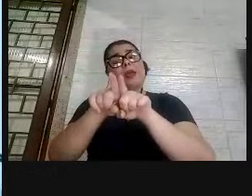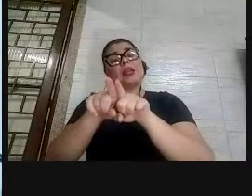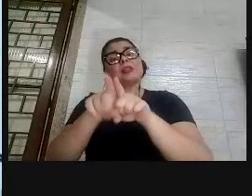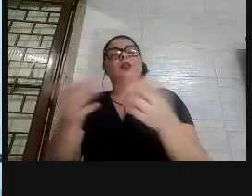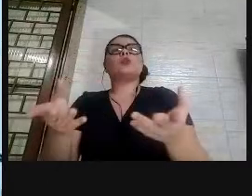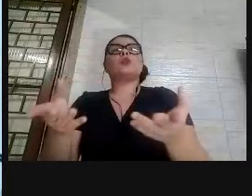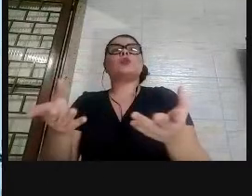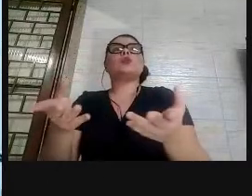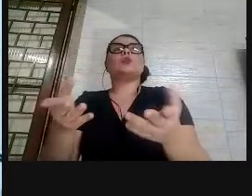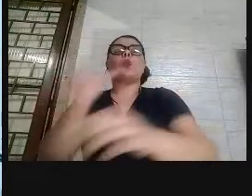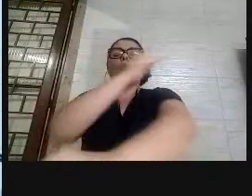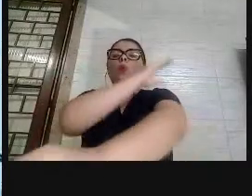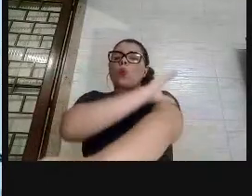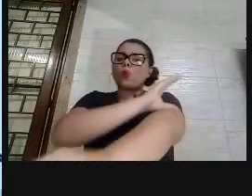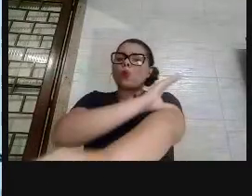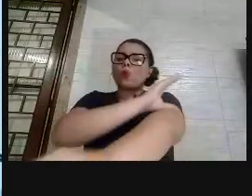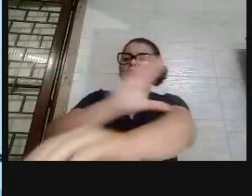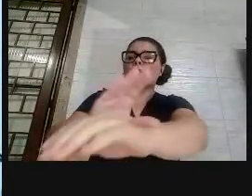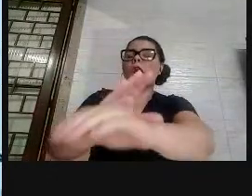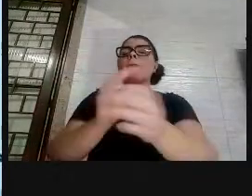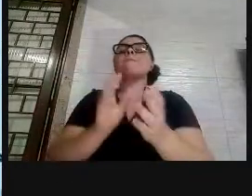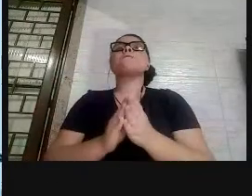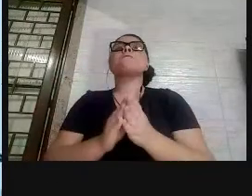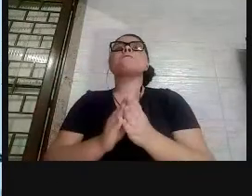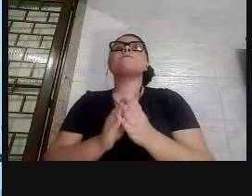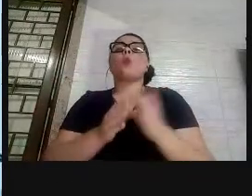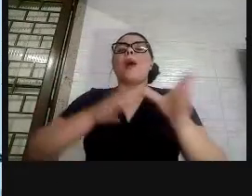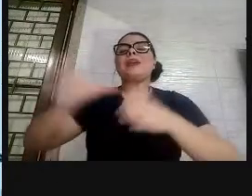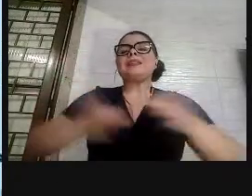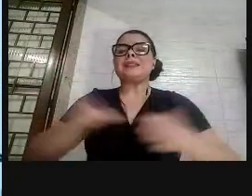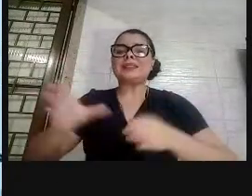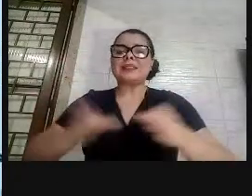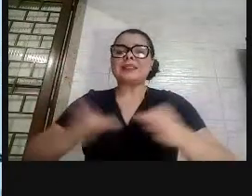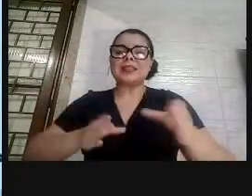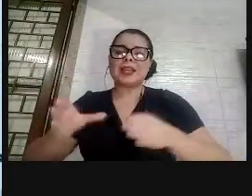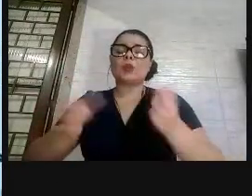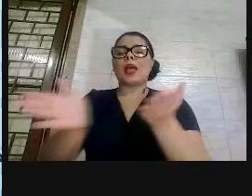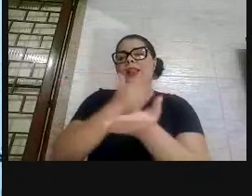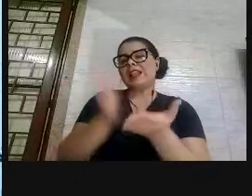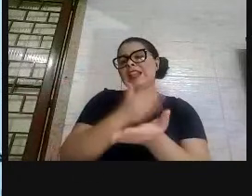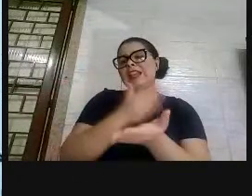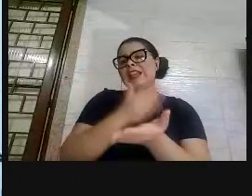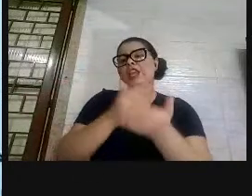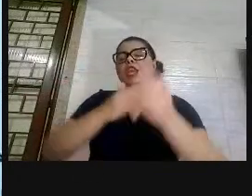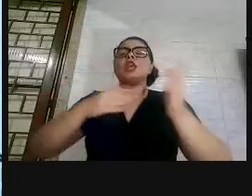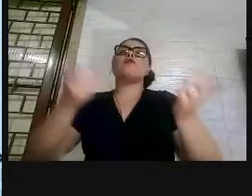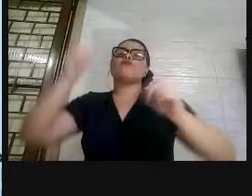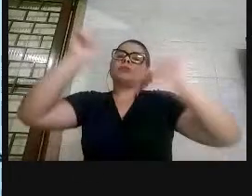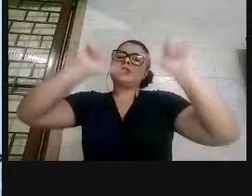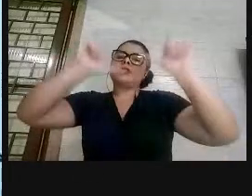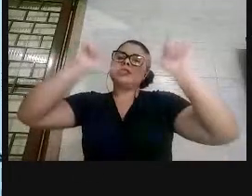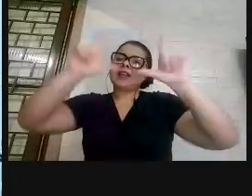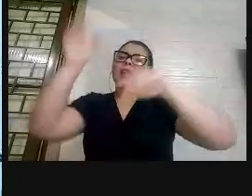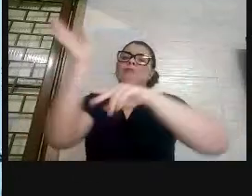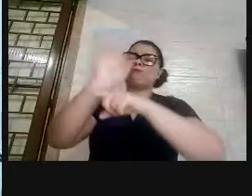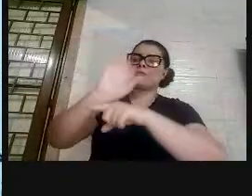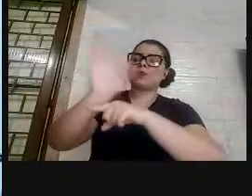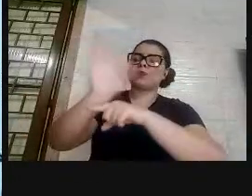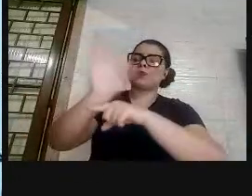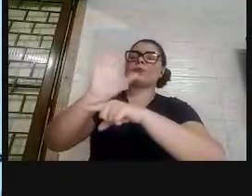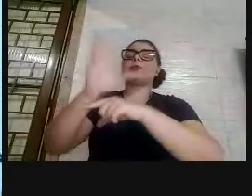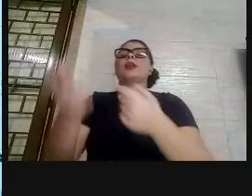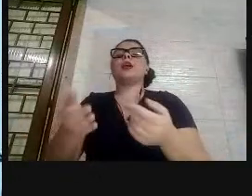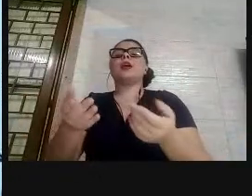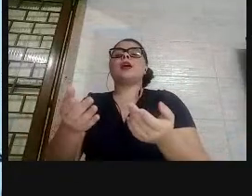o acesso a livro, acesso a cinema, acesso a conhecimento, acesso a ciência, acesso a cultura, também é negado à maioria da